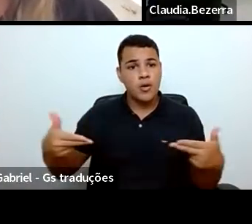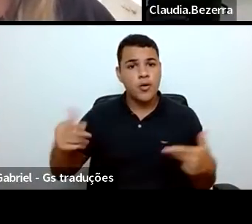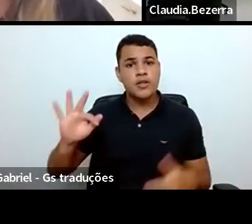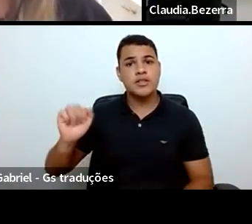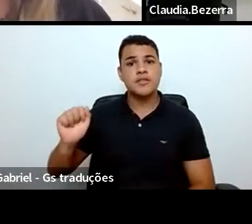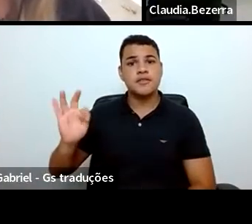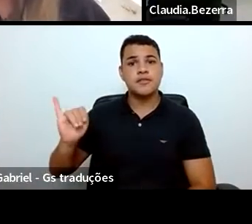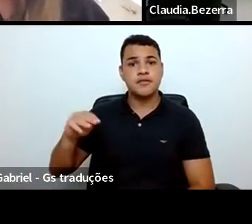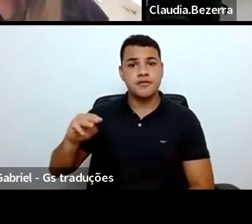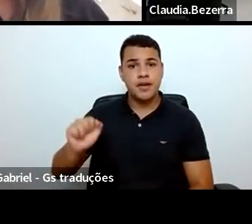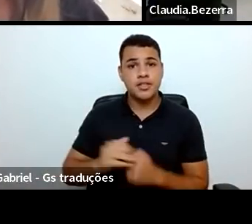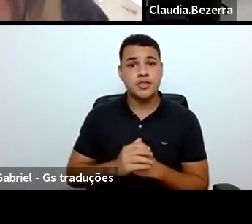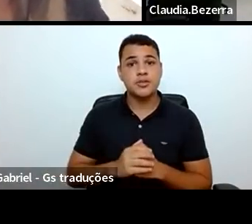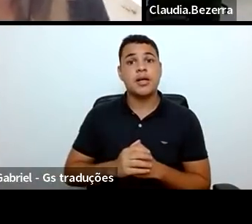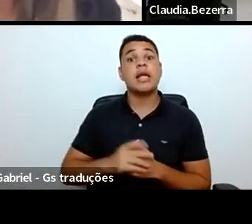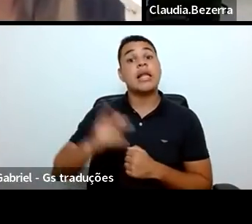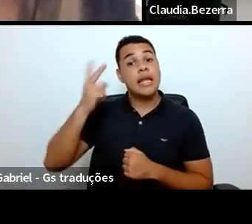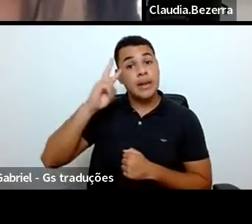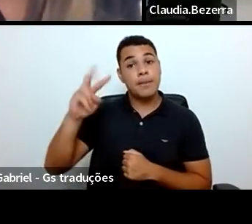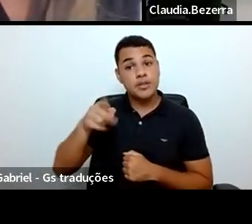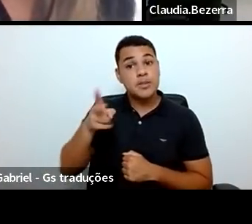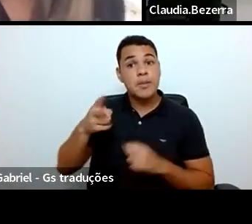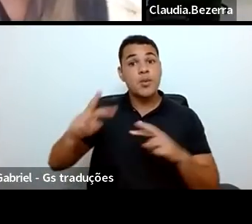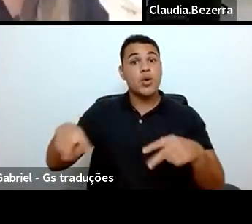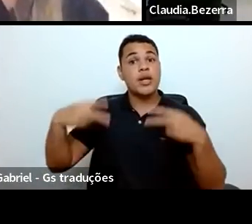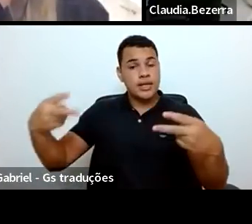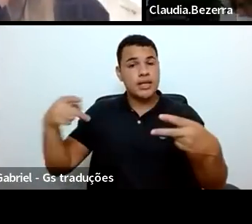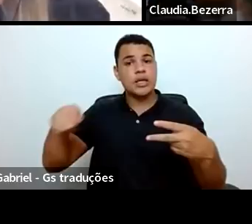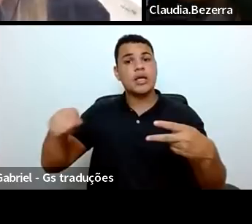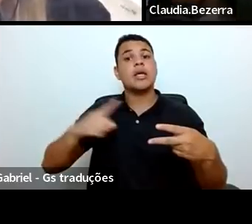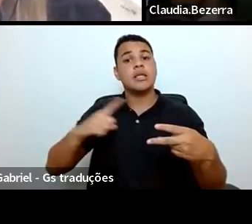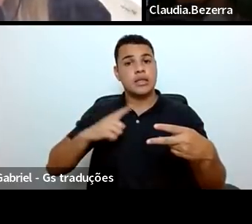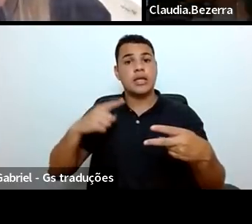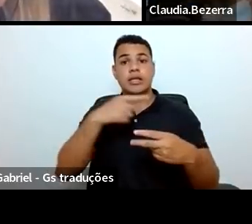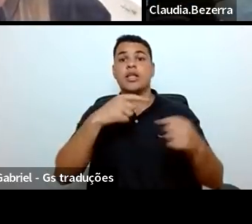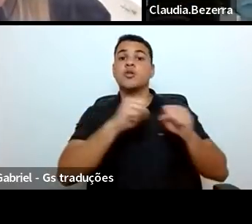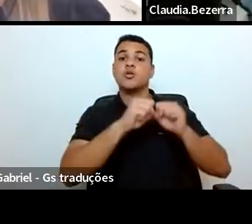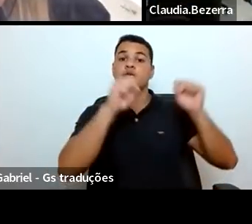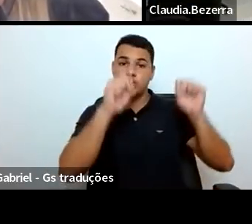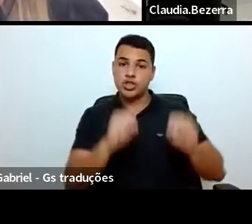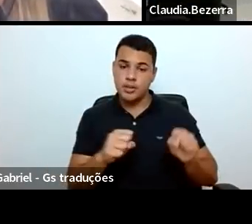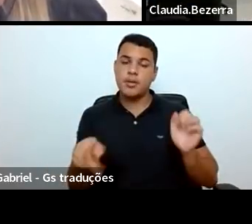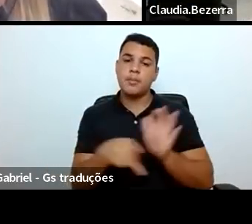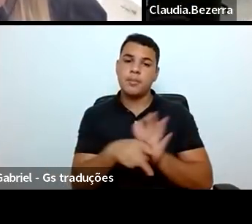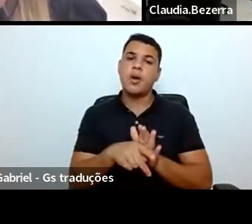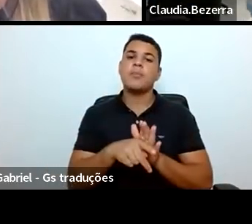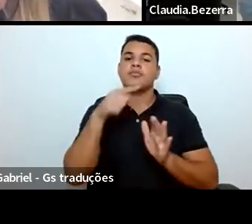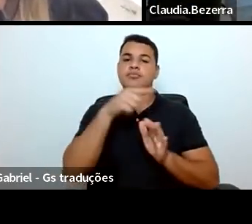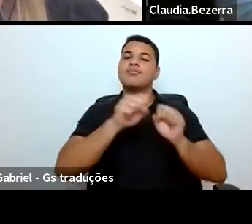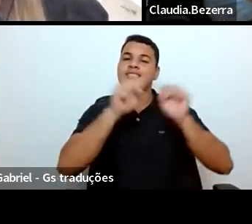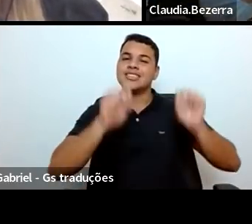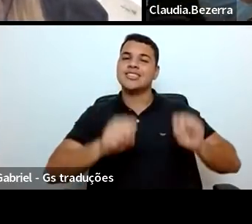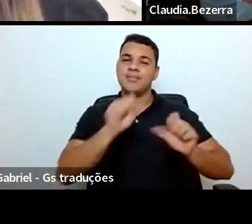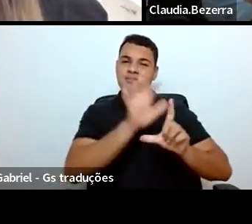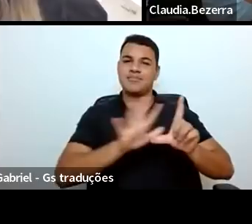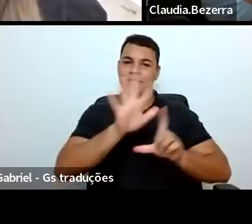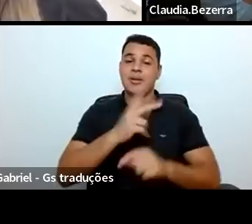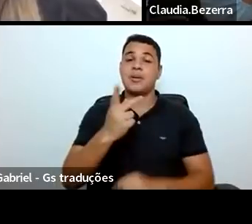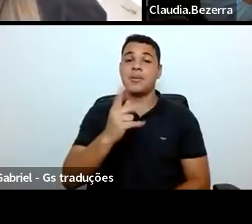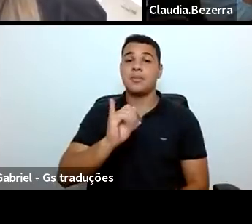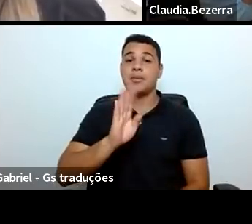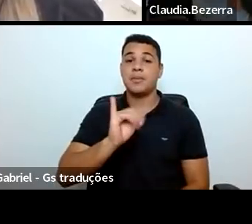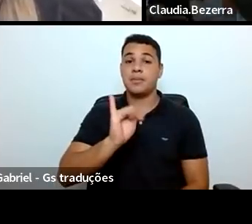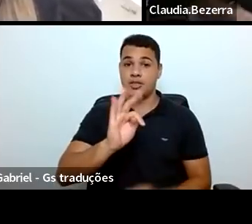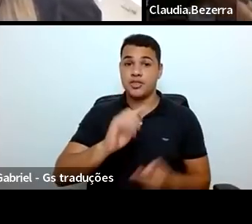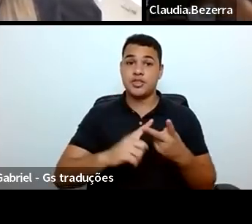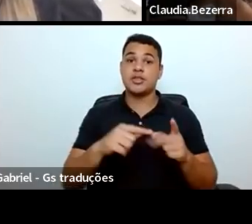alerta aí, lembrando esse link, né, tá disponível no... No sistema PIBIC-Pibit. Isso, no sistema PIBIC-Pibit, lembrando também, já